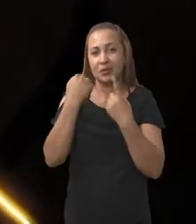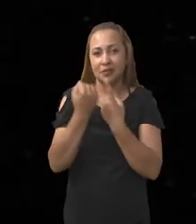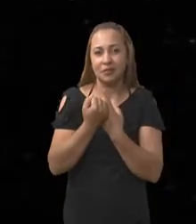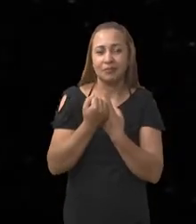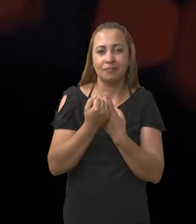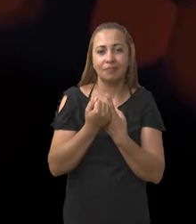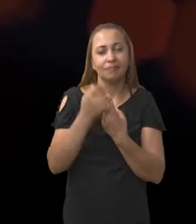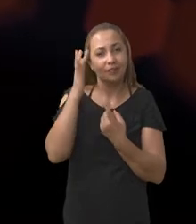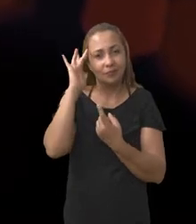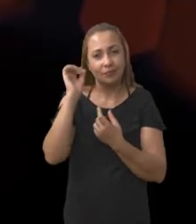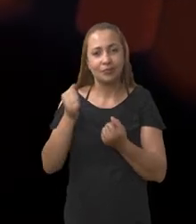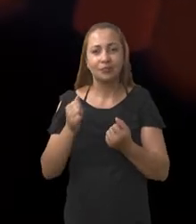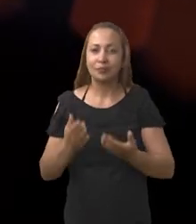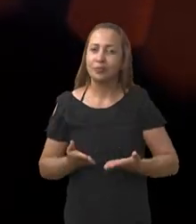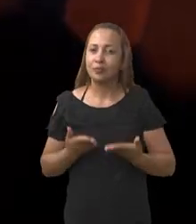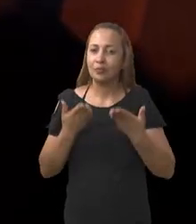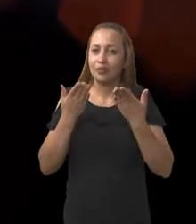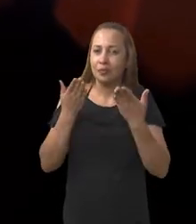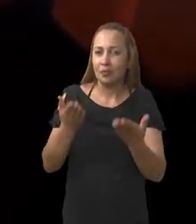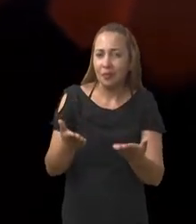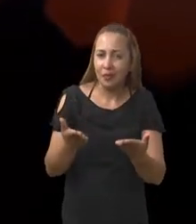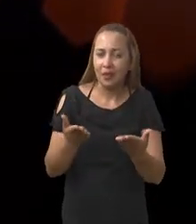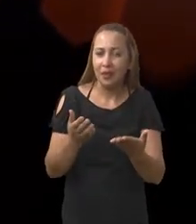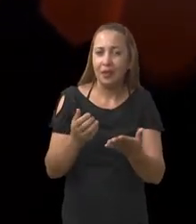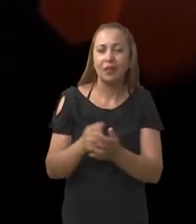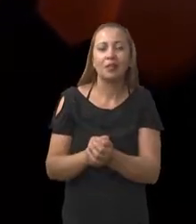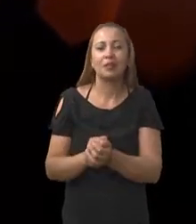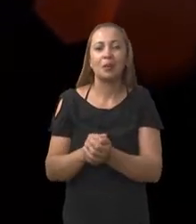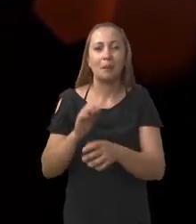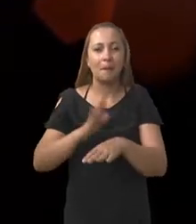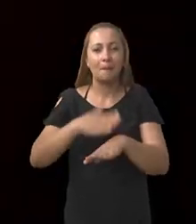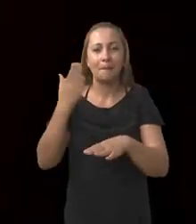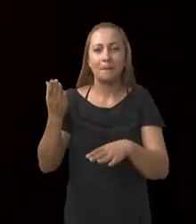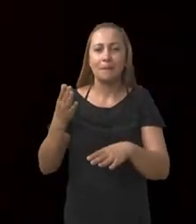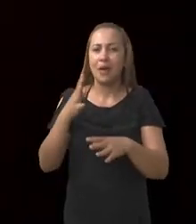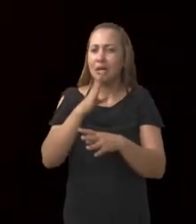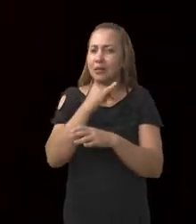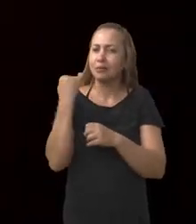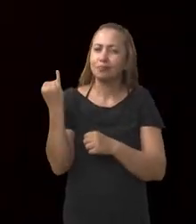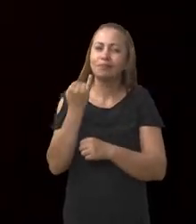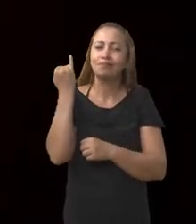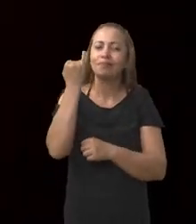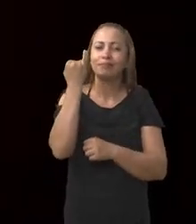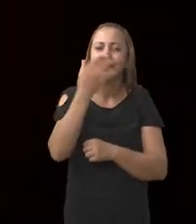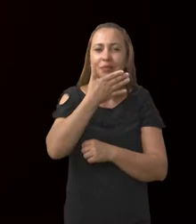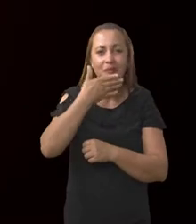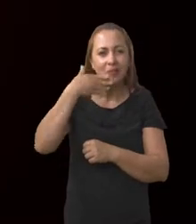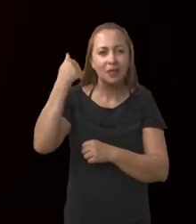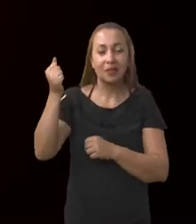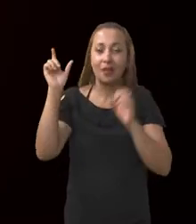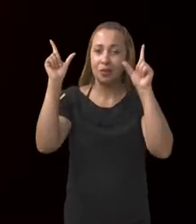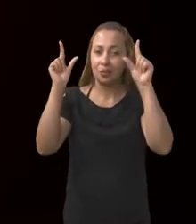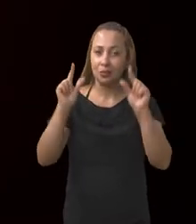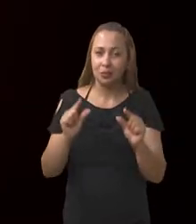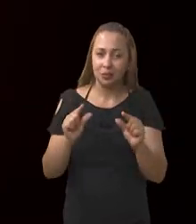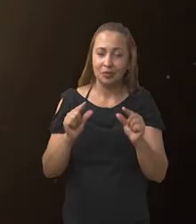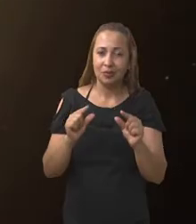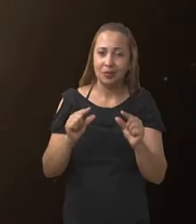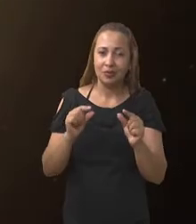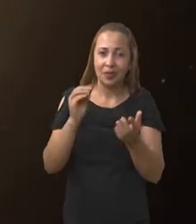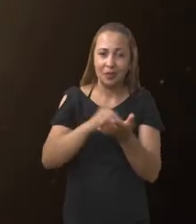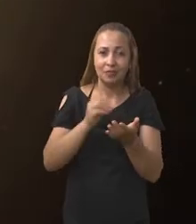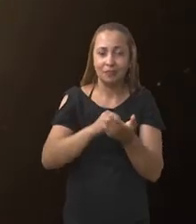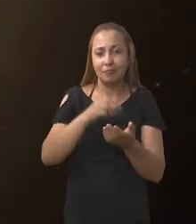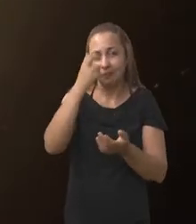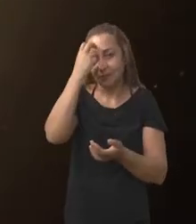Talvez a contribuição mais sensacional é minimizar a ignorância